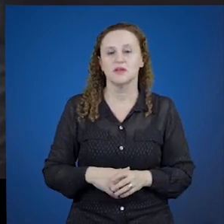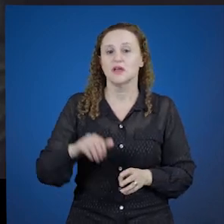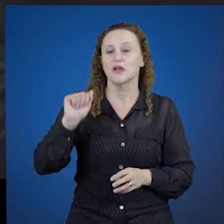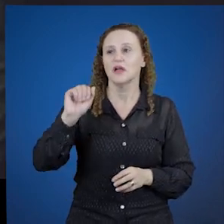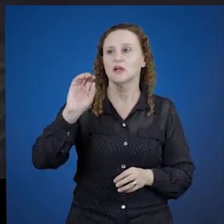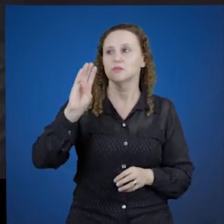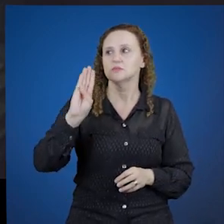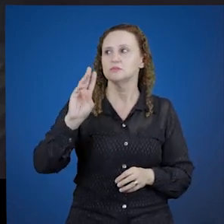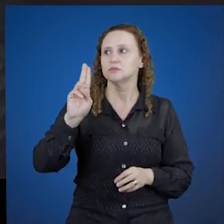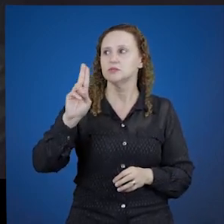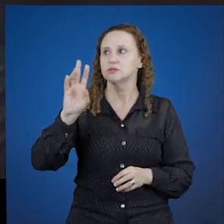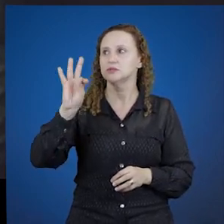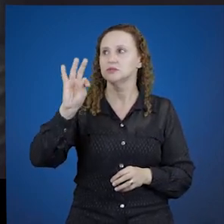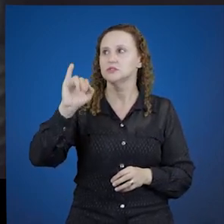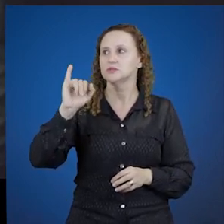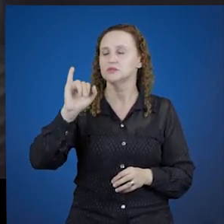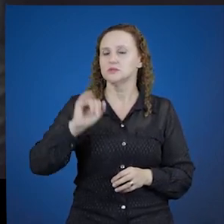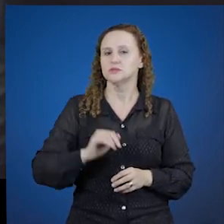abumte.